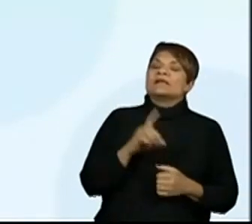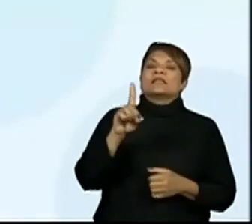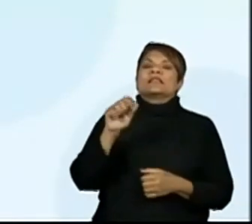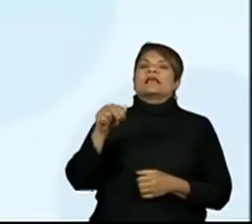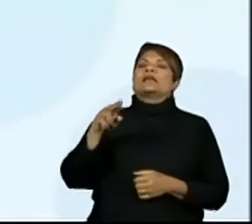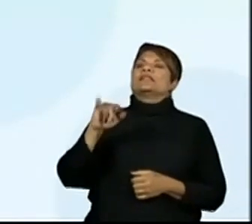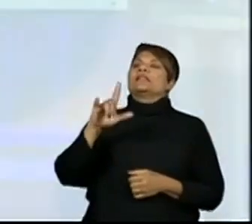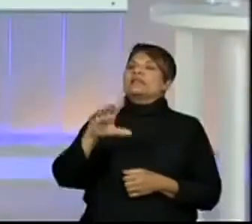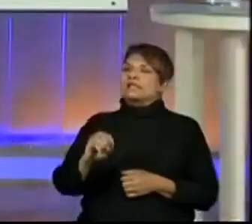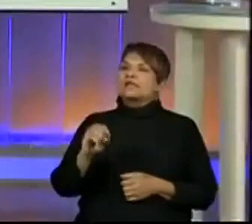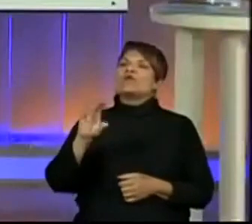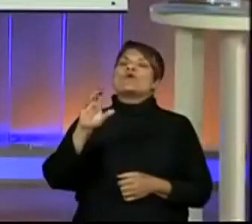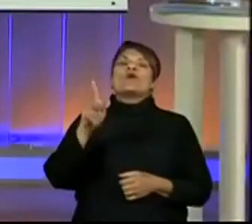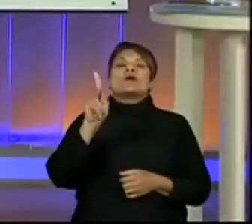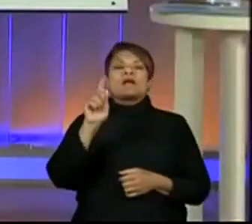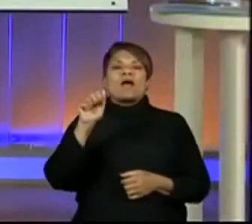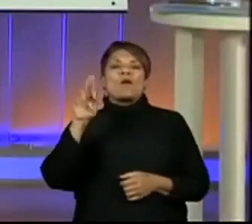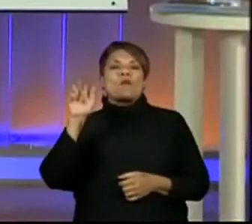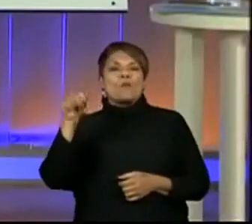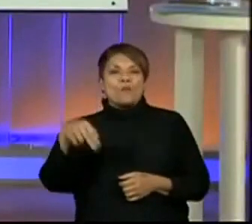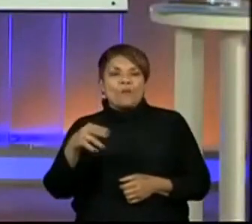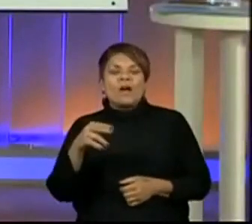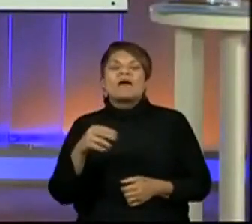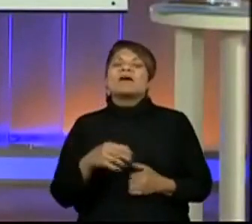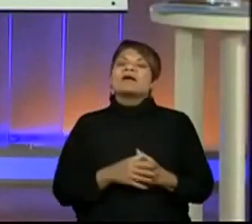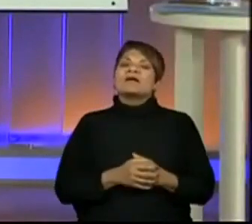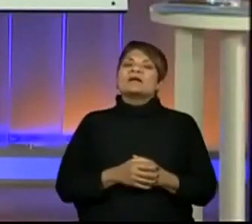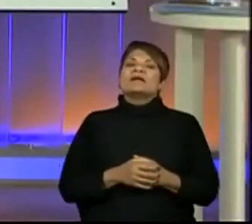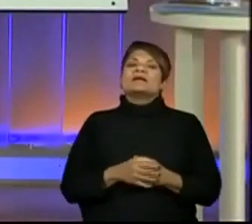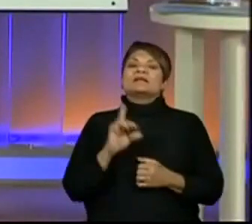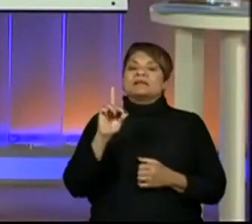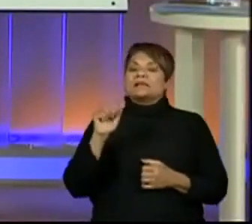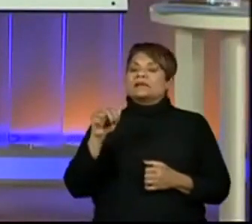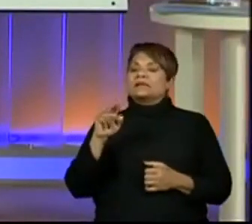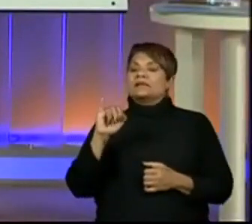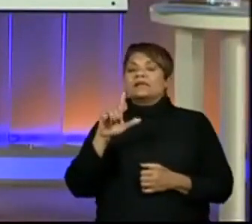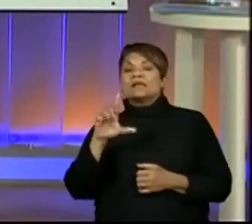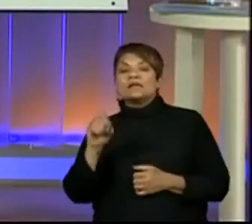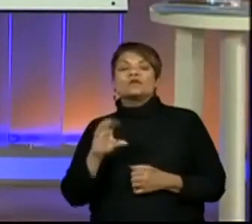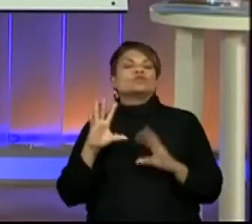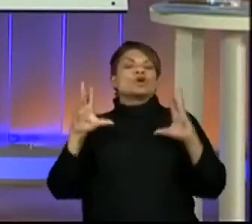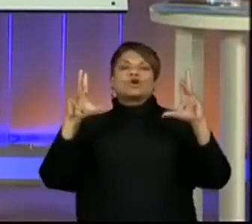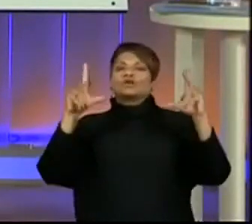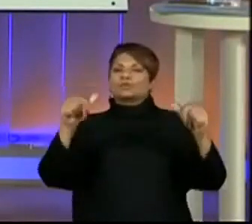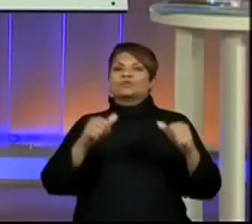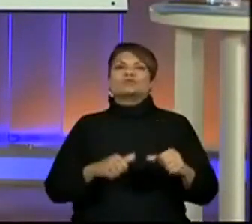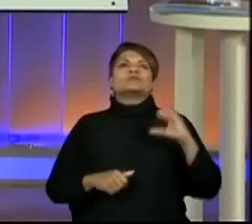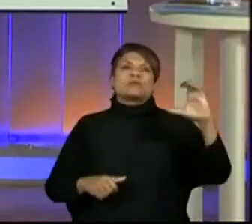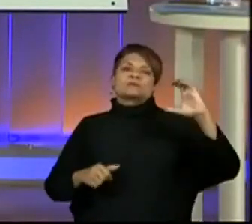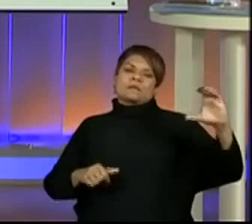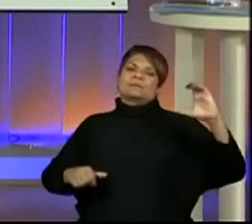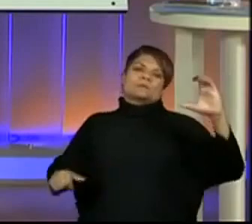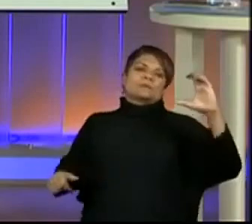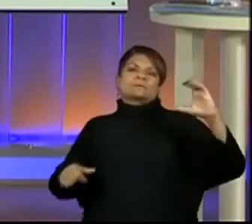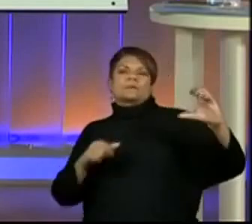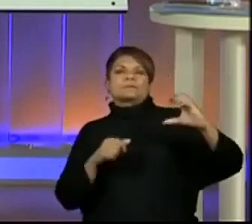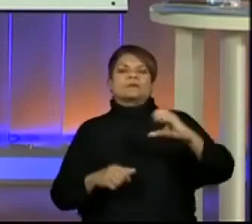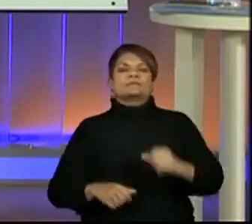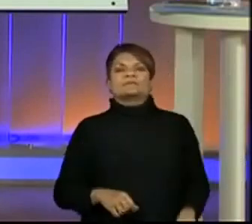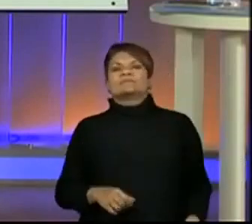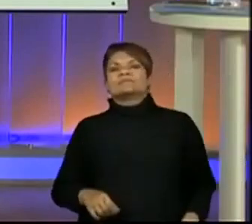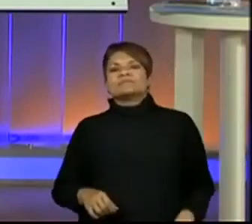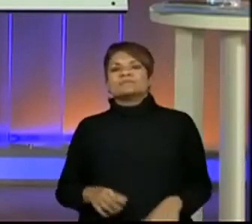Danilo, Cauã, Iuri, Igor, Juan, todo mundo... Quê, Emily, todo mundo. C, C, C. É isso mesmo.